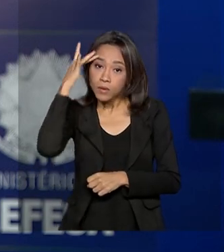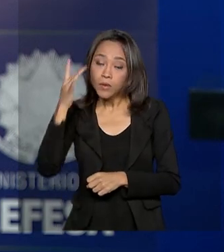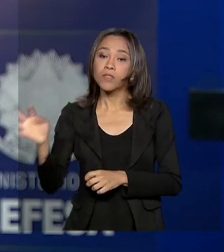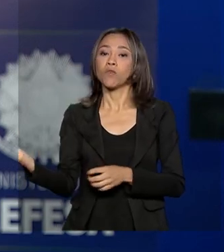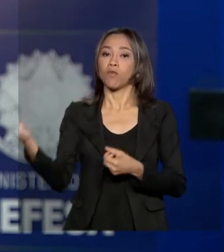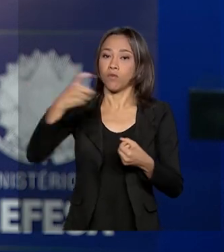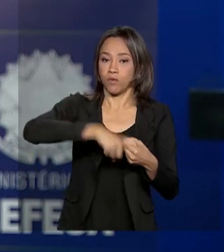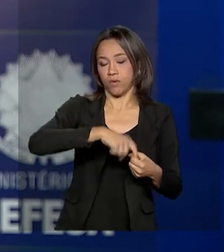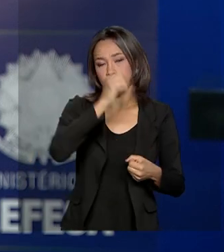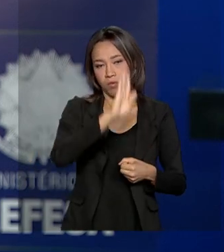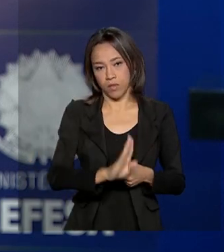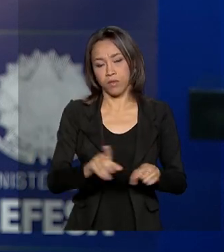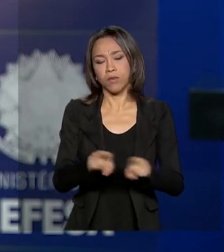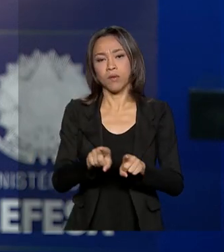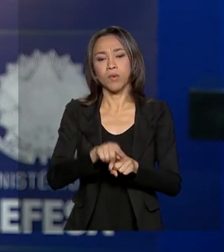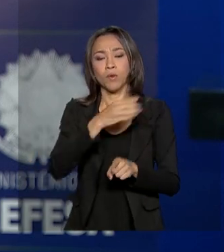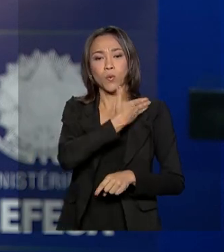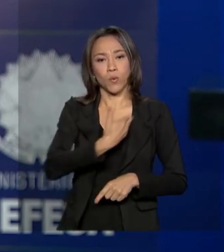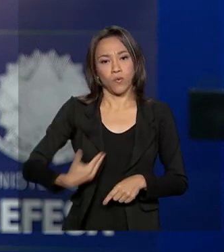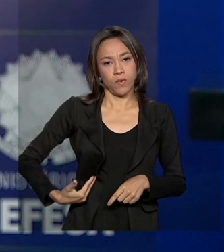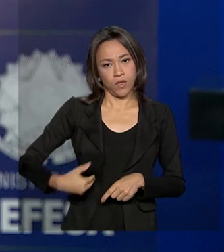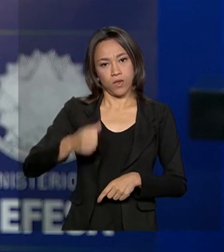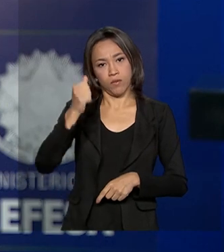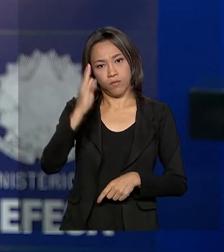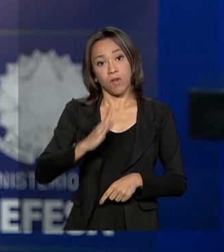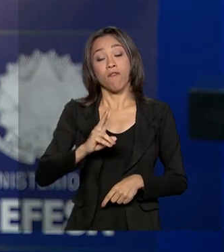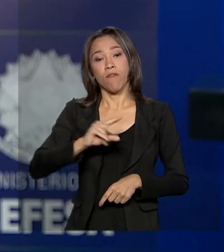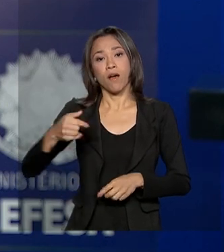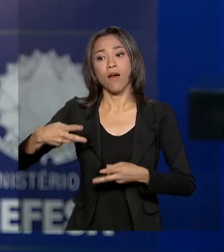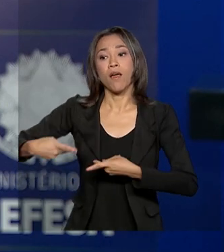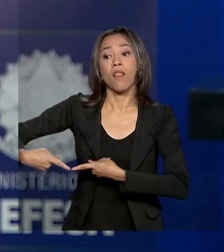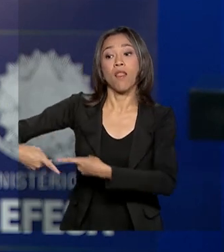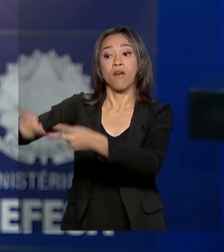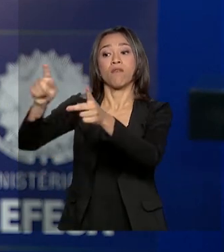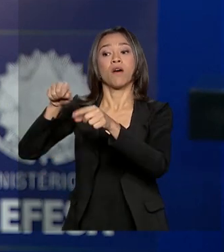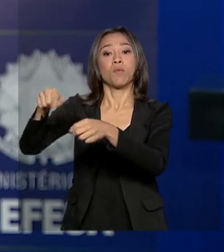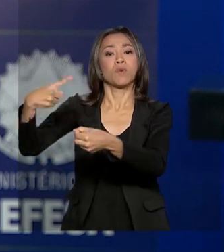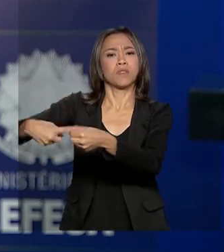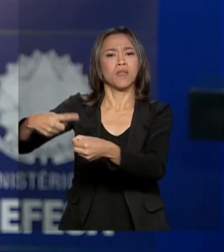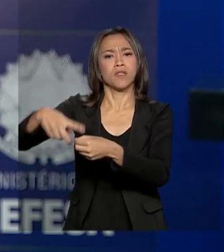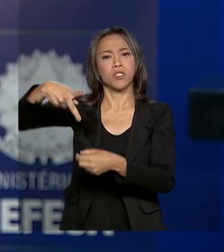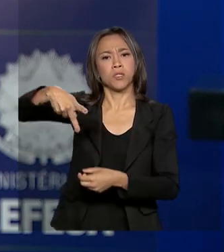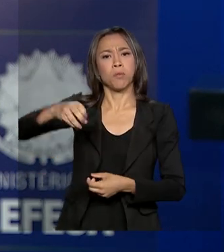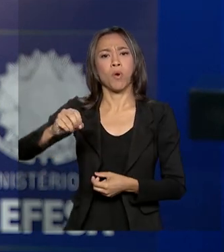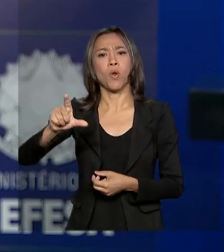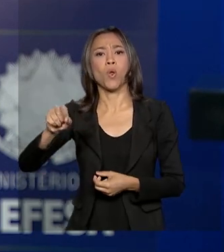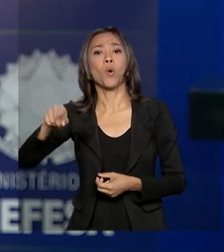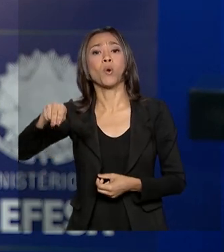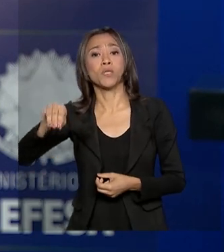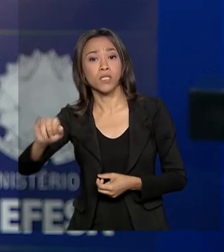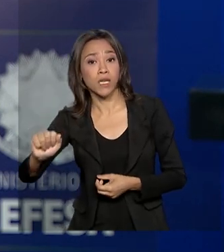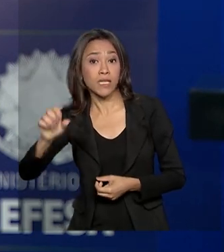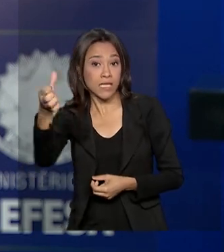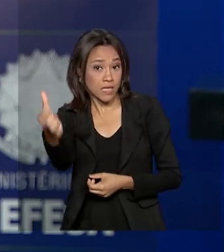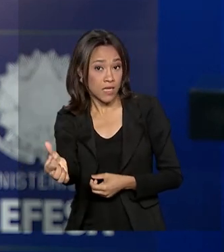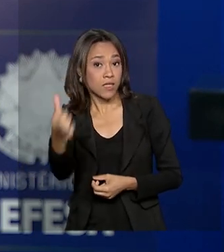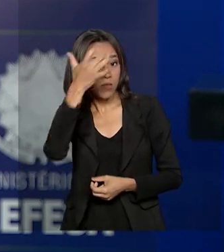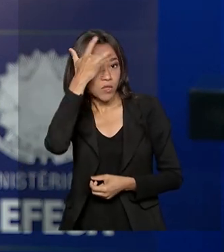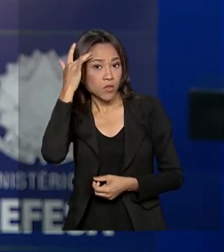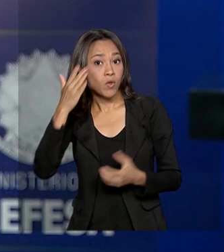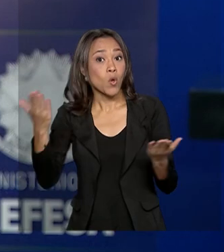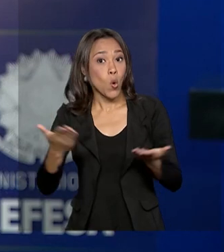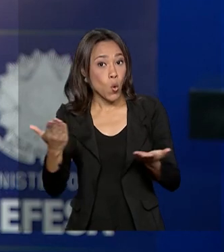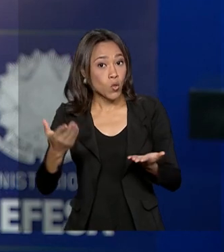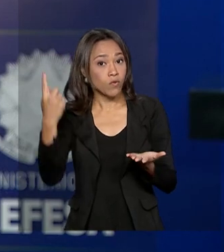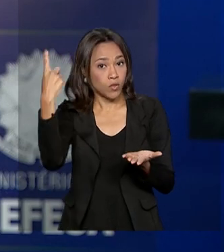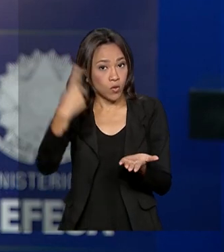brasileiro também vai levar de Wuhan até Varsóvia, na Polônia, seis pessoas depois de um acordo que